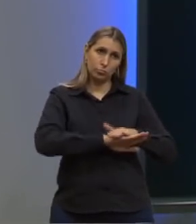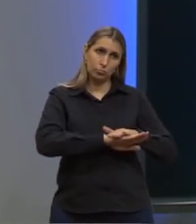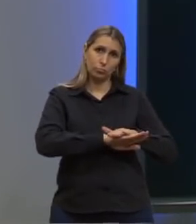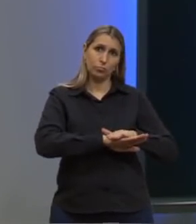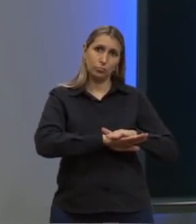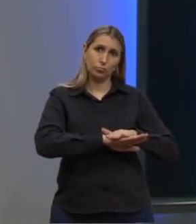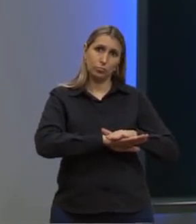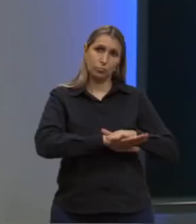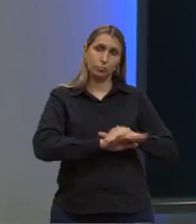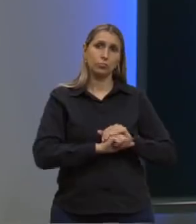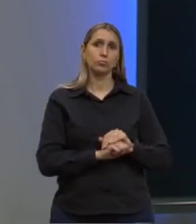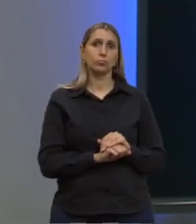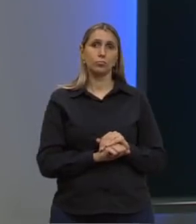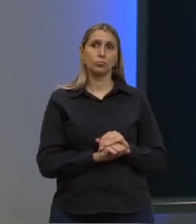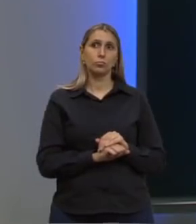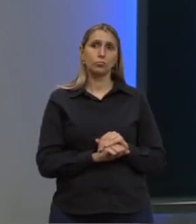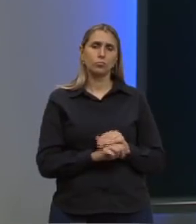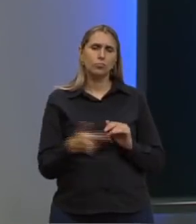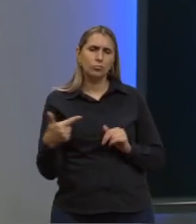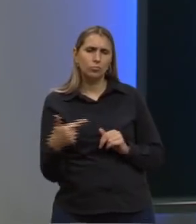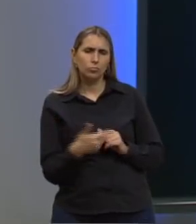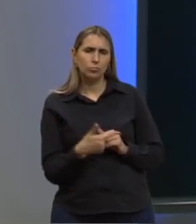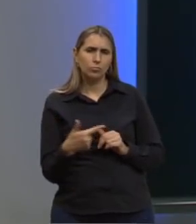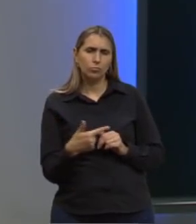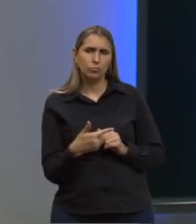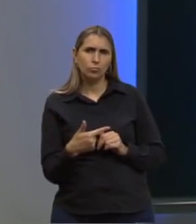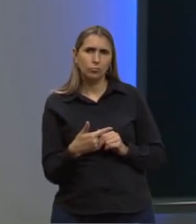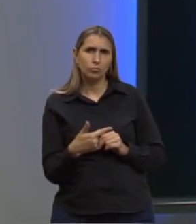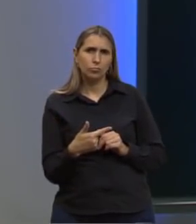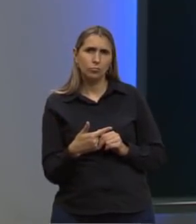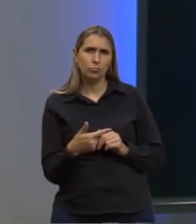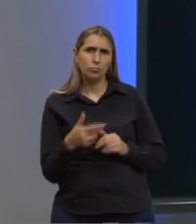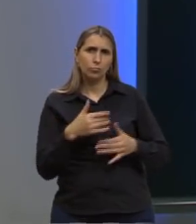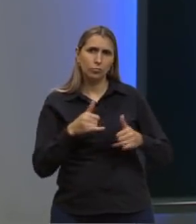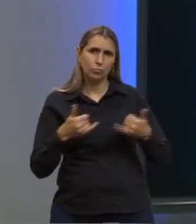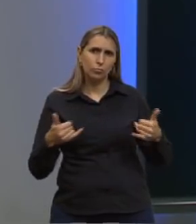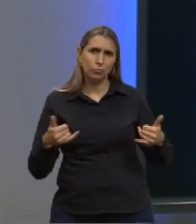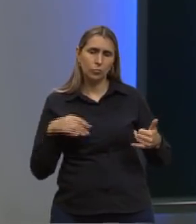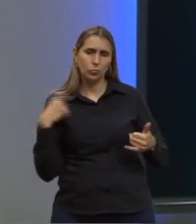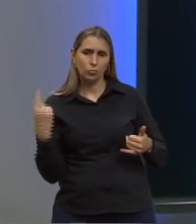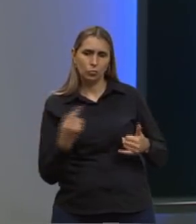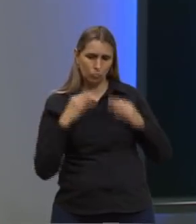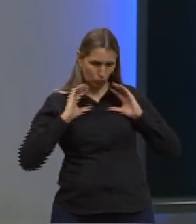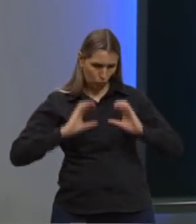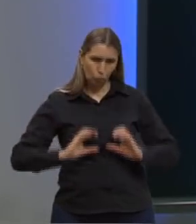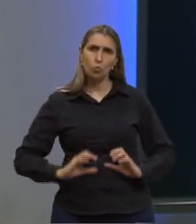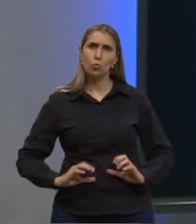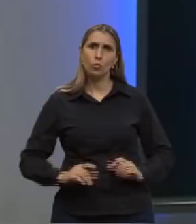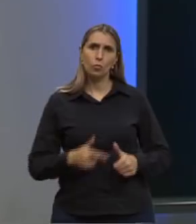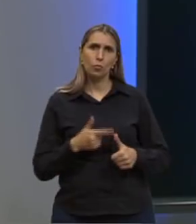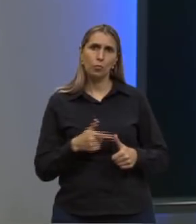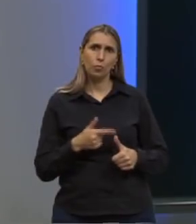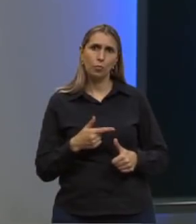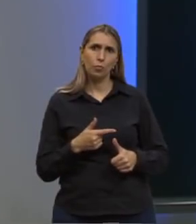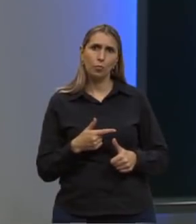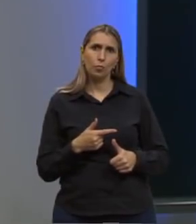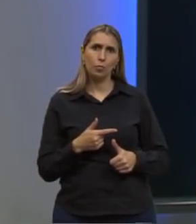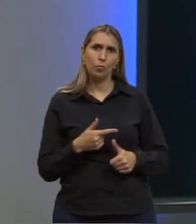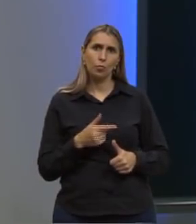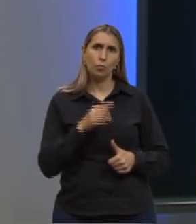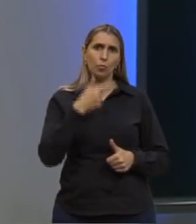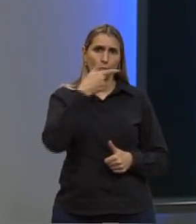Eles são, digamos assim, a segunda fonte de energia do nosso corpo. A primeira vai ser a